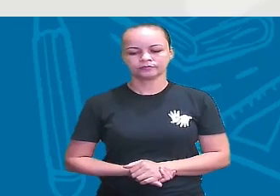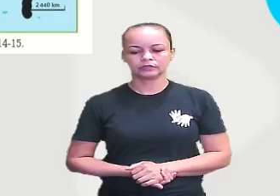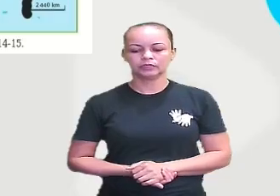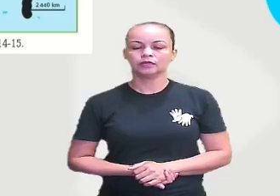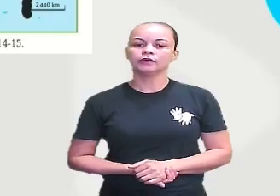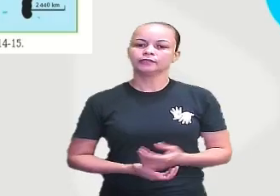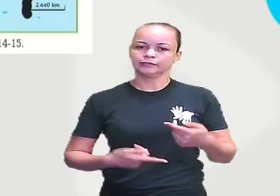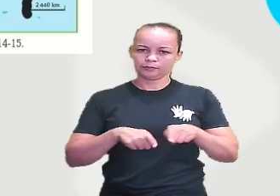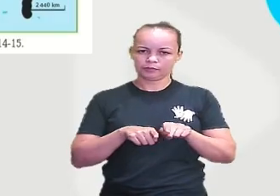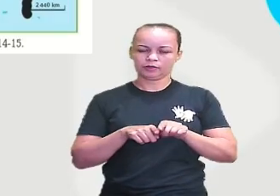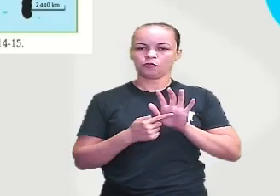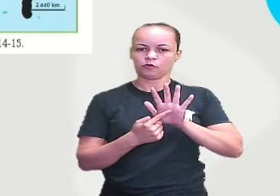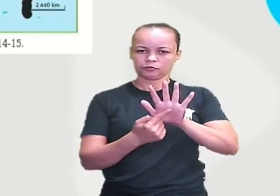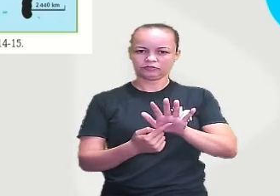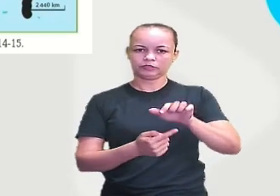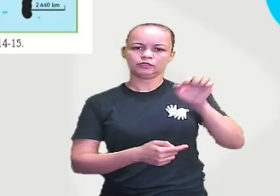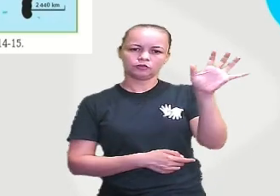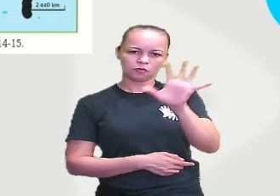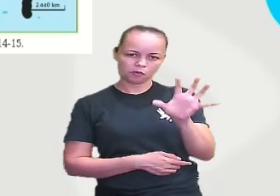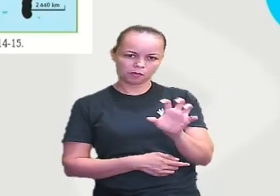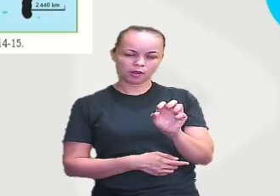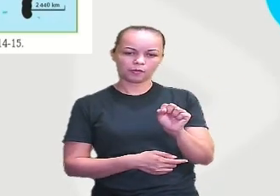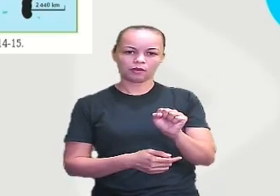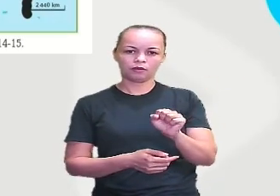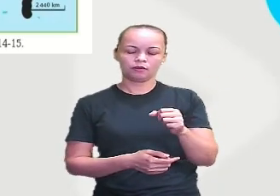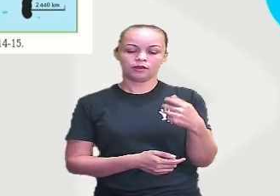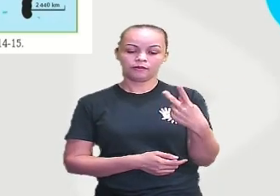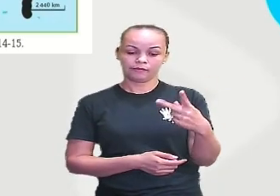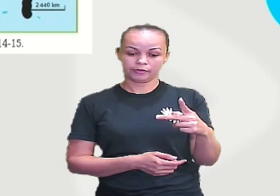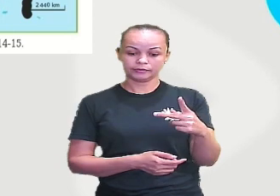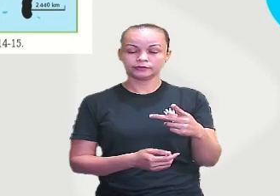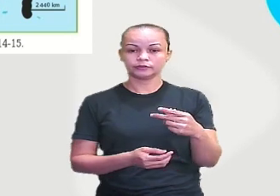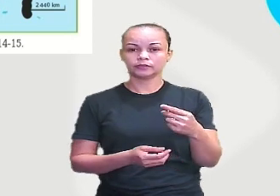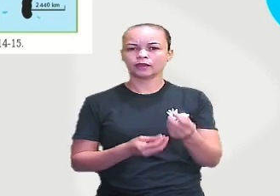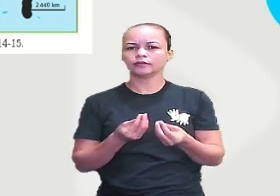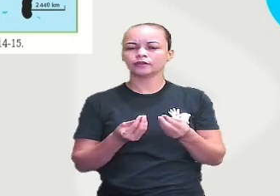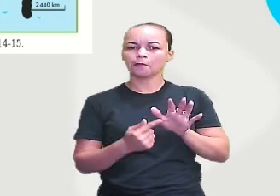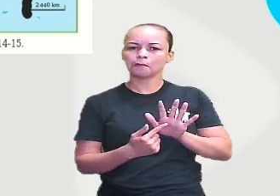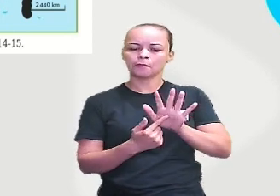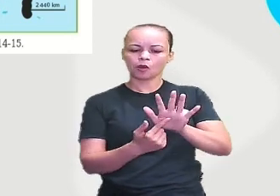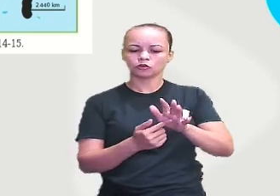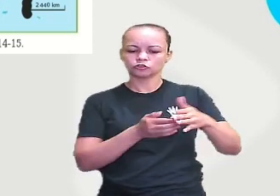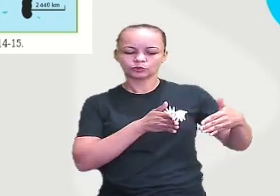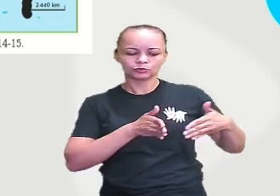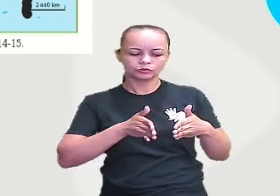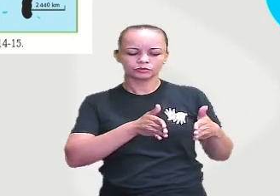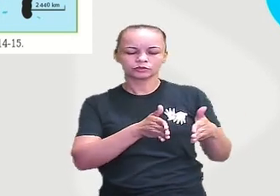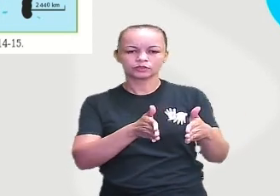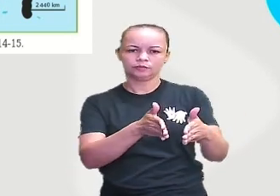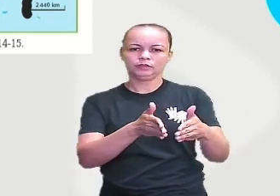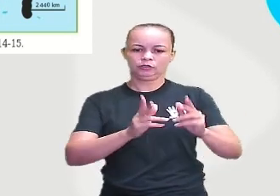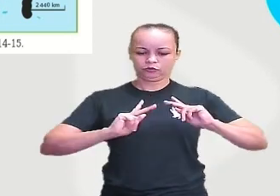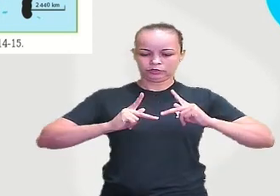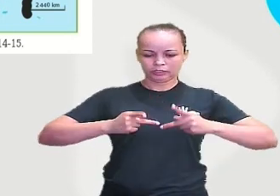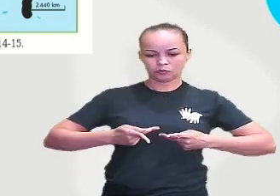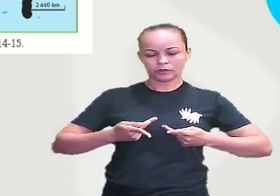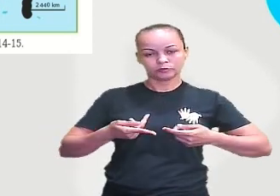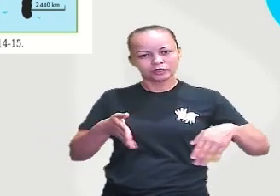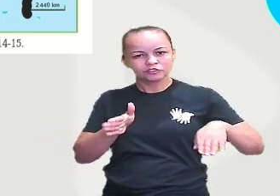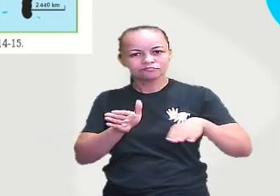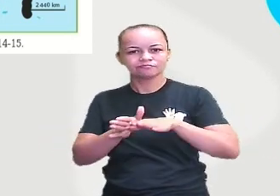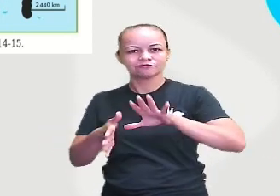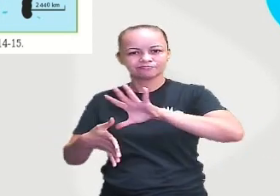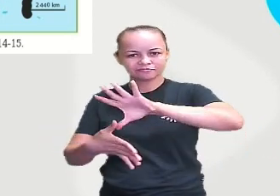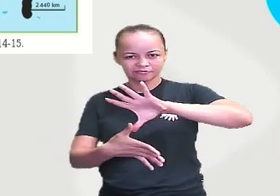vez, mapa, tá? E aí, esse outro mapa aí, ele mostra os caminhos do ser humano pra chegar até a América,